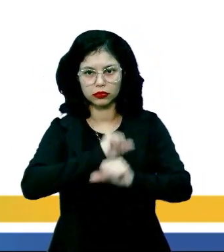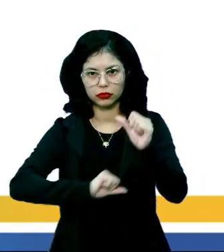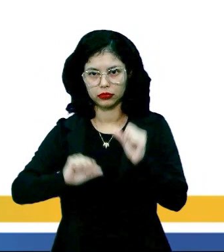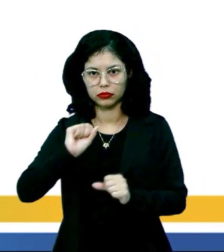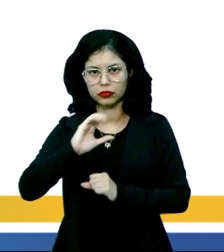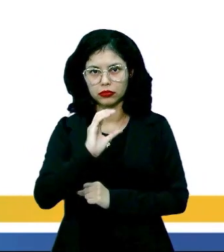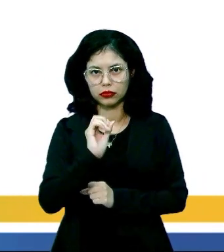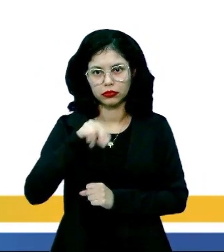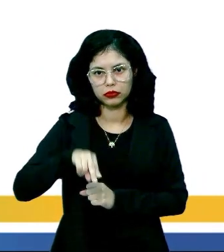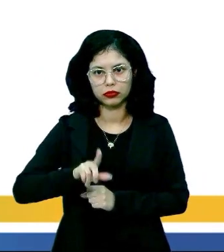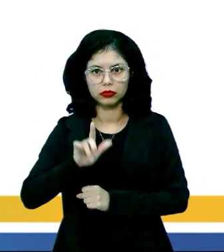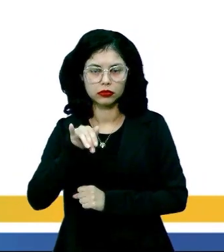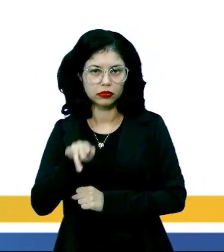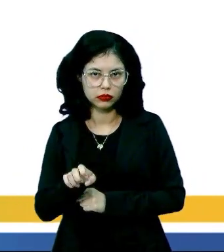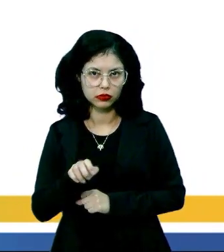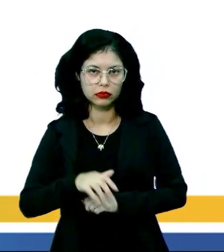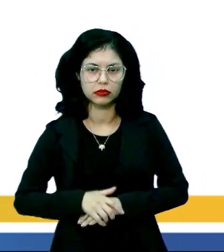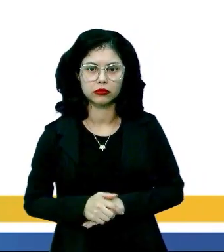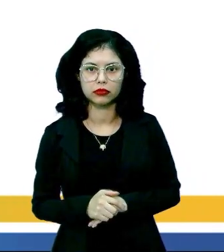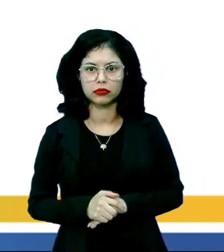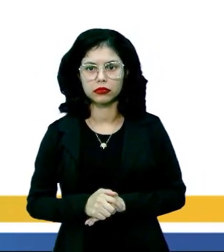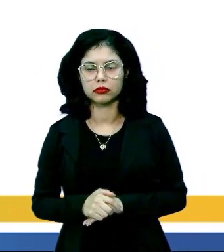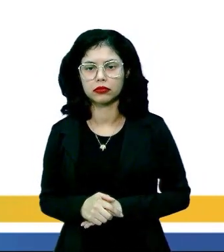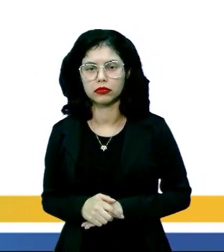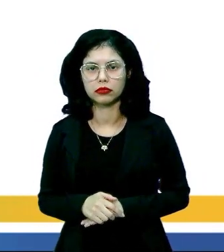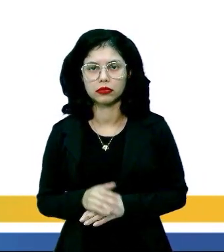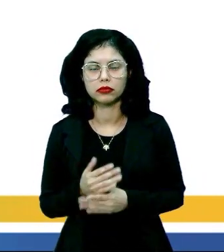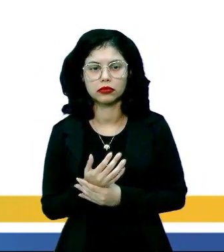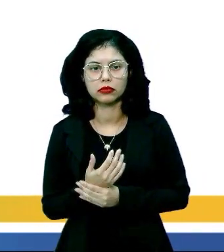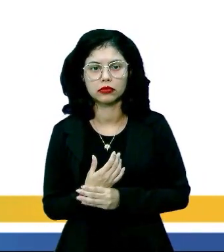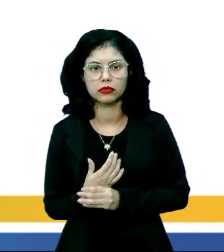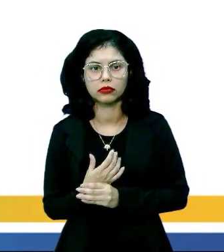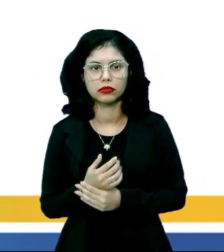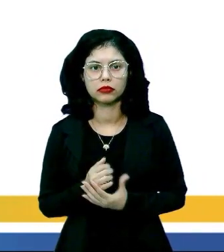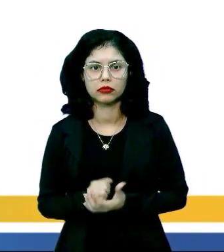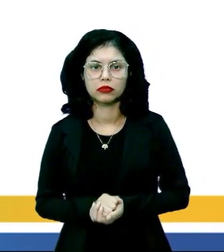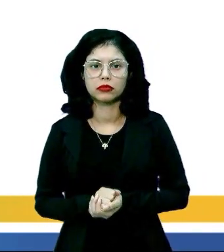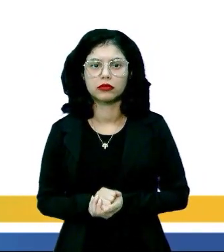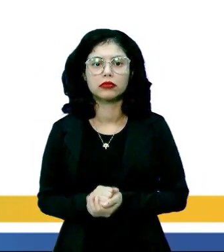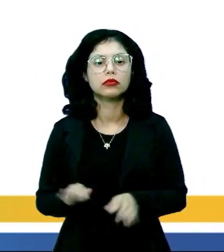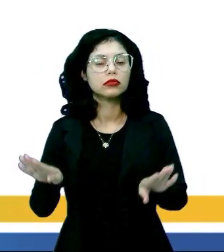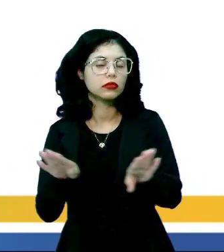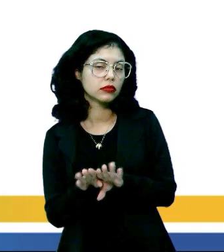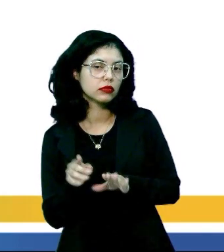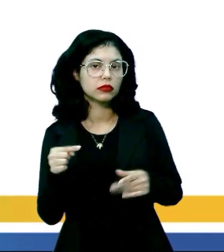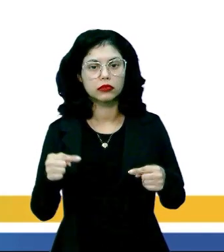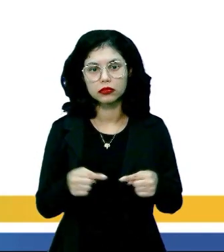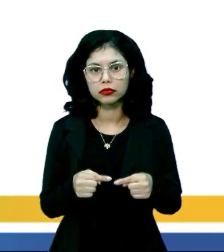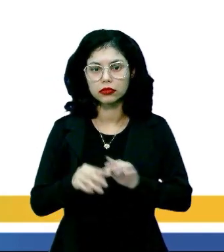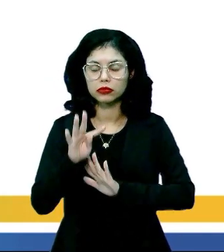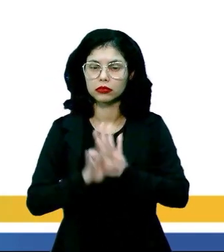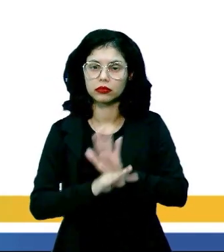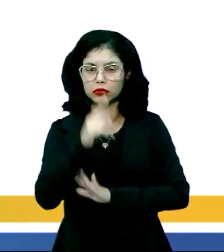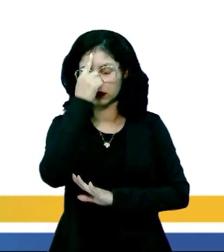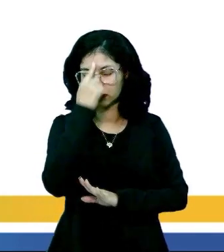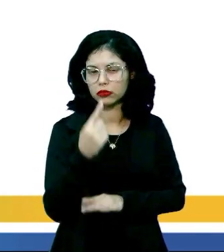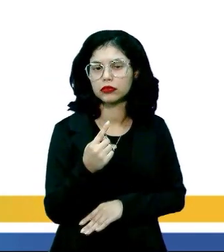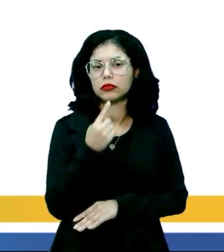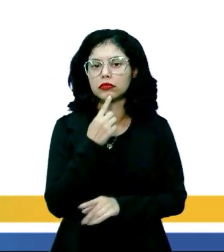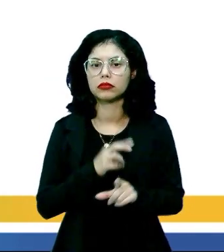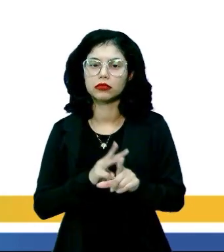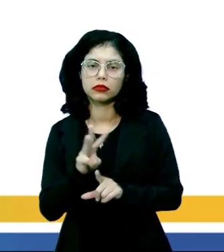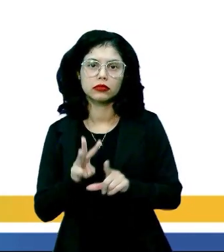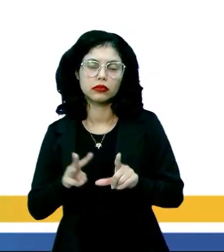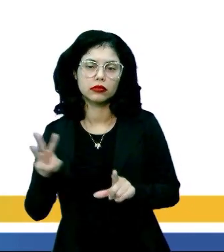Outros funcionam mais como diários online. Um blogue típico combina texto,